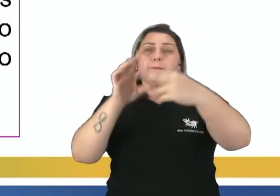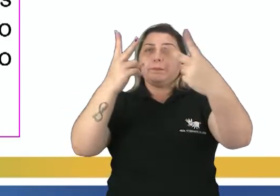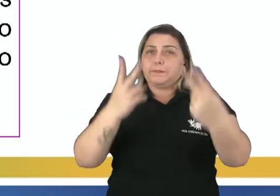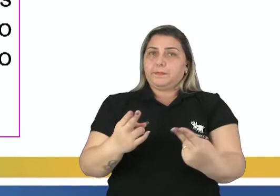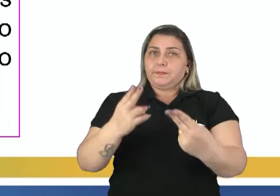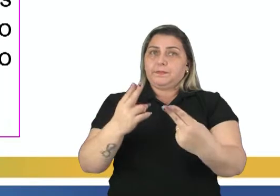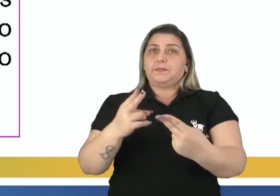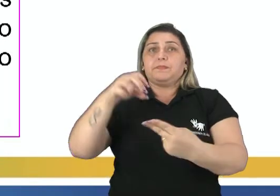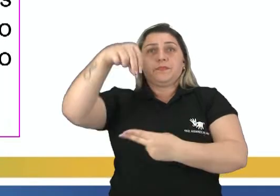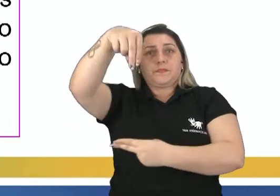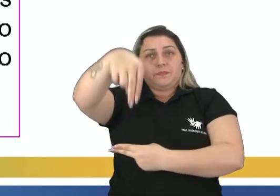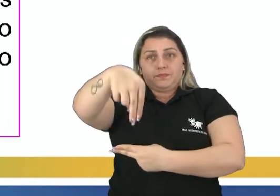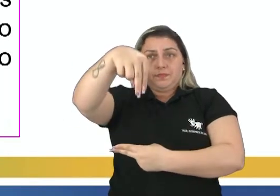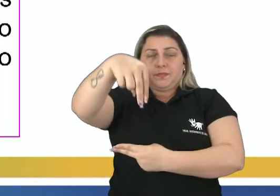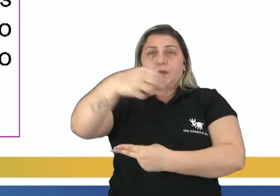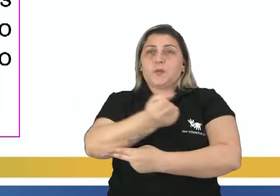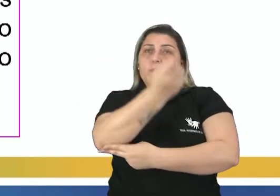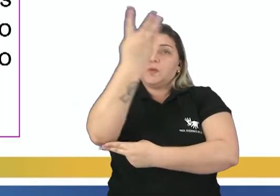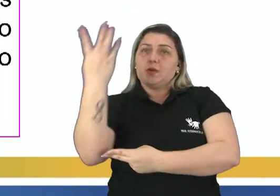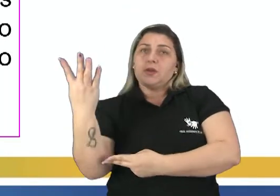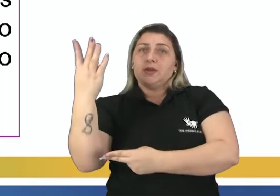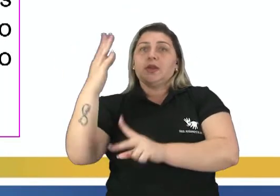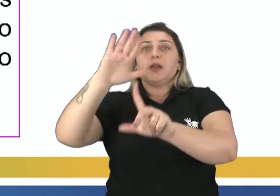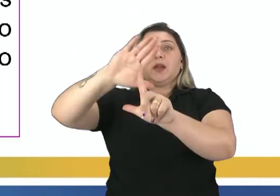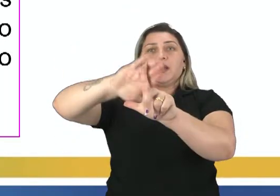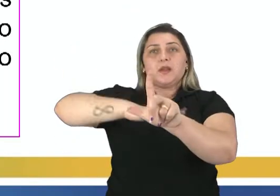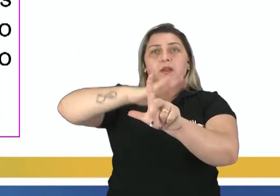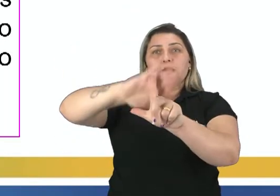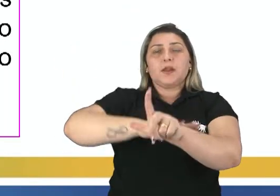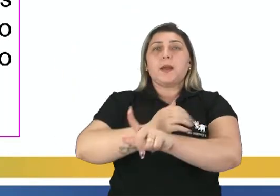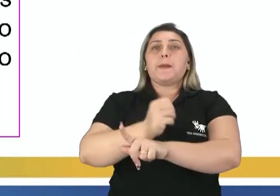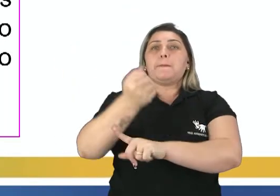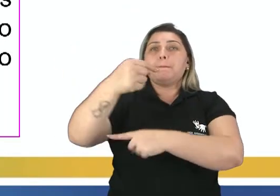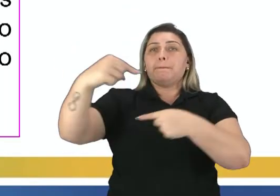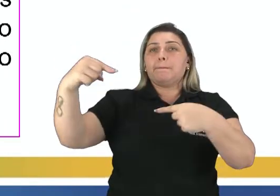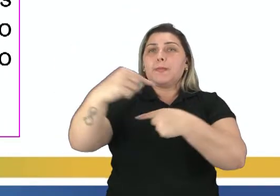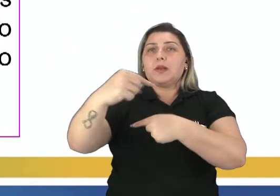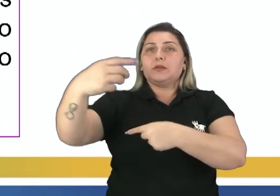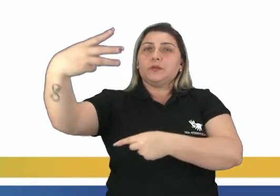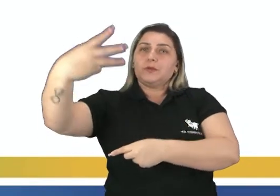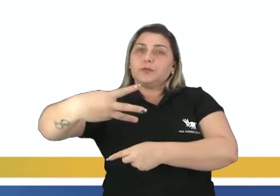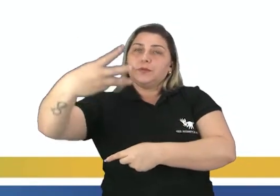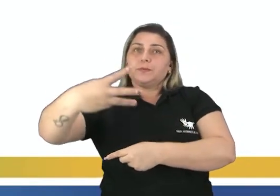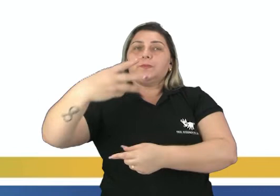a N que indica a quantidade de lados menos três.